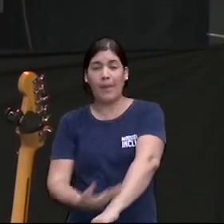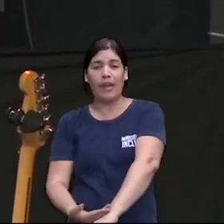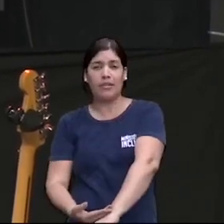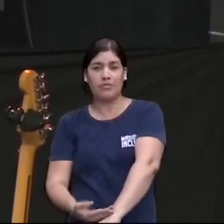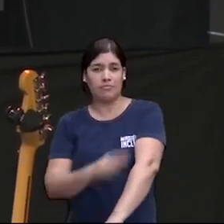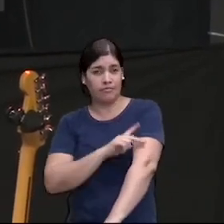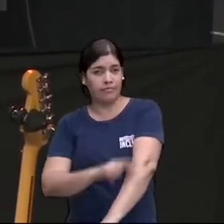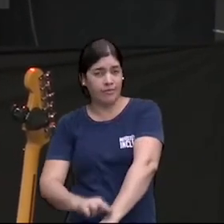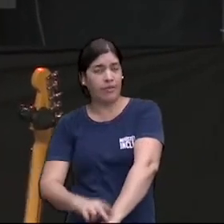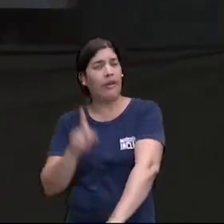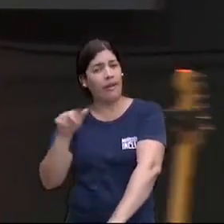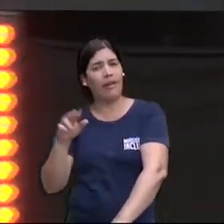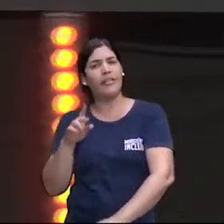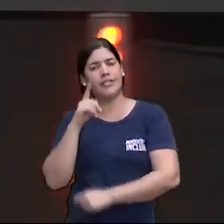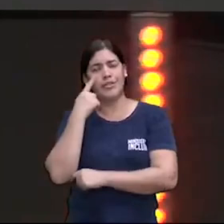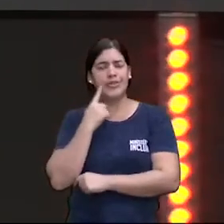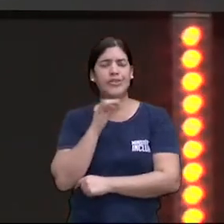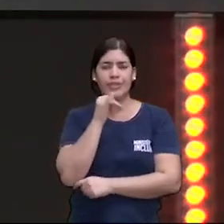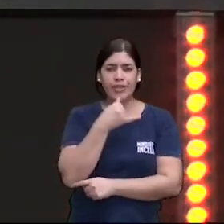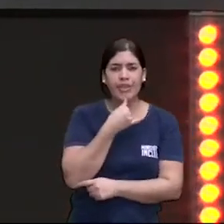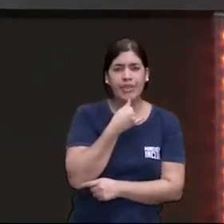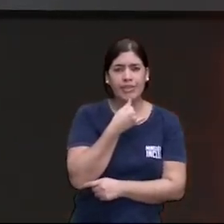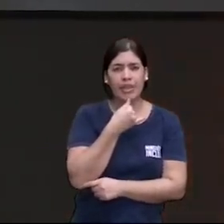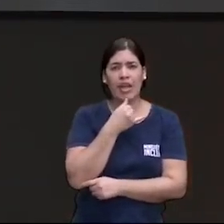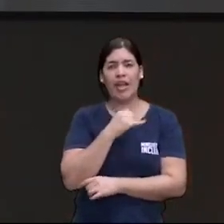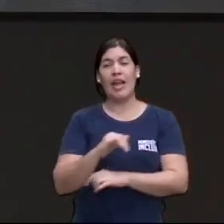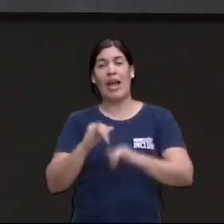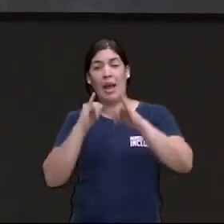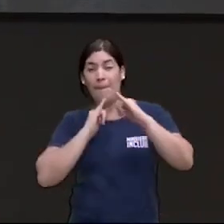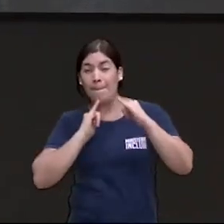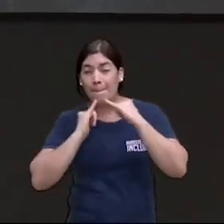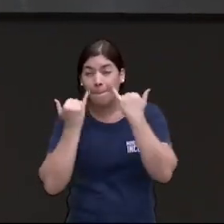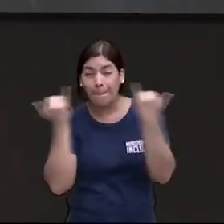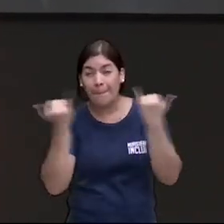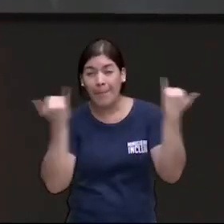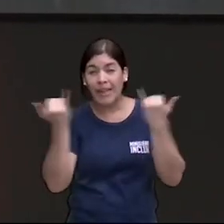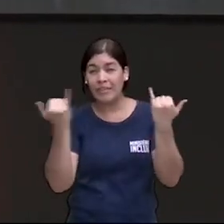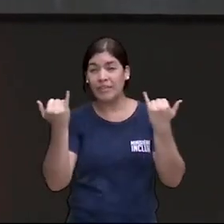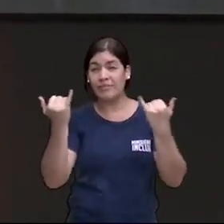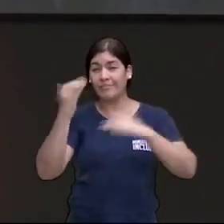isso é muito triste é isso que essa imprensa do mal está fazendo